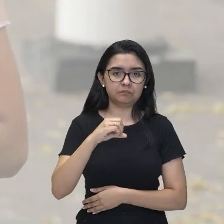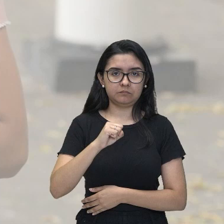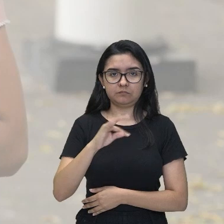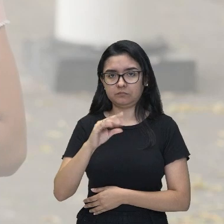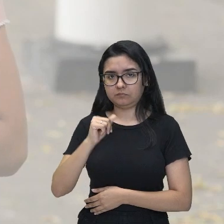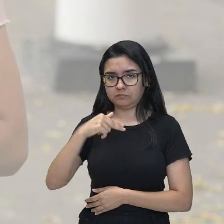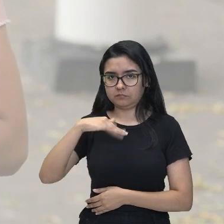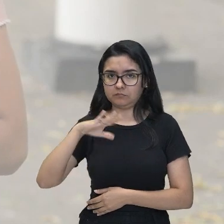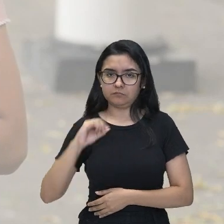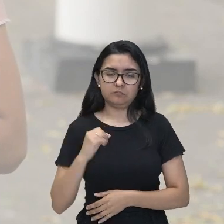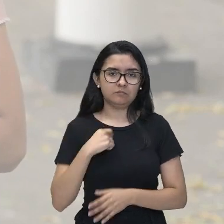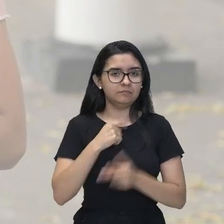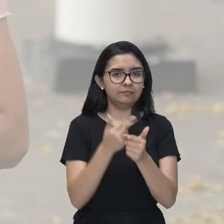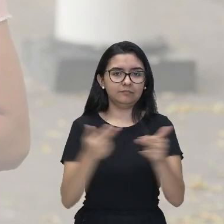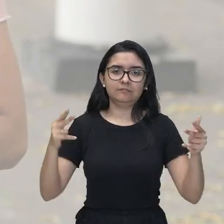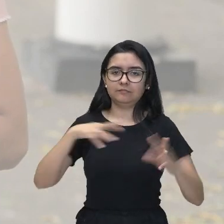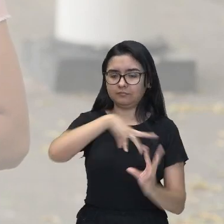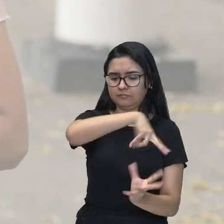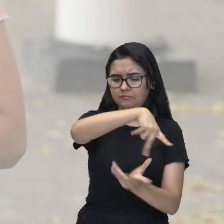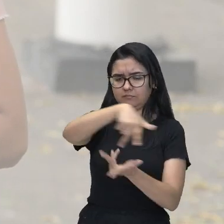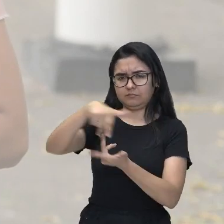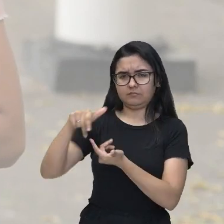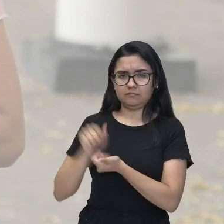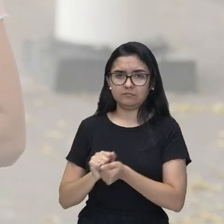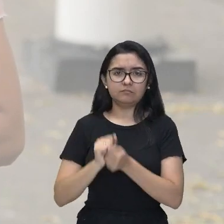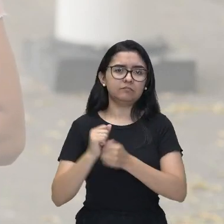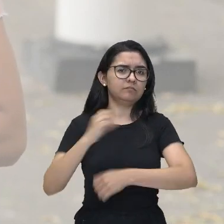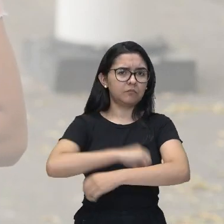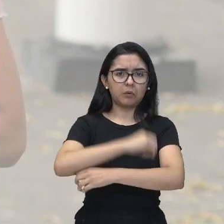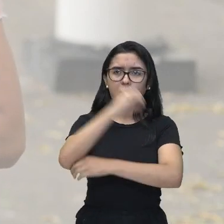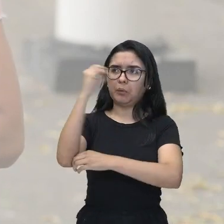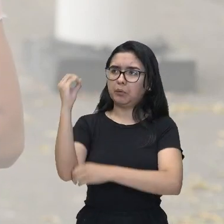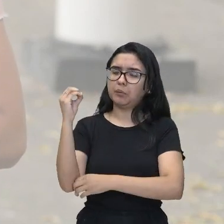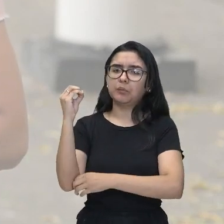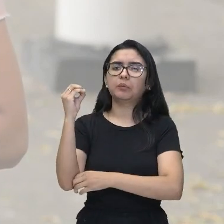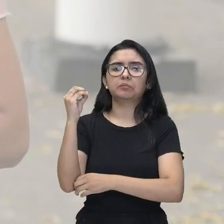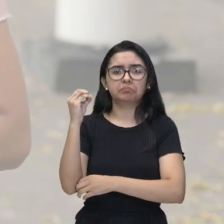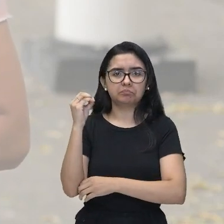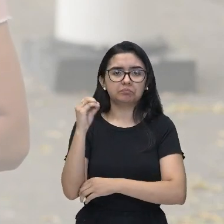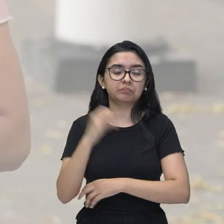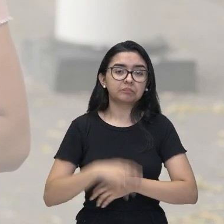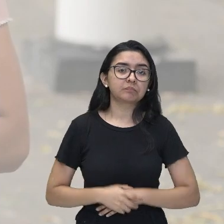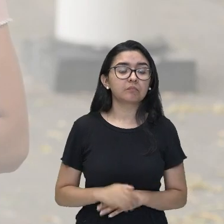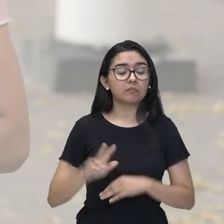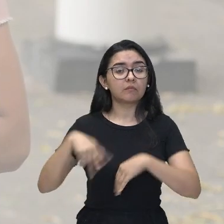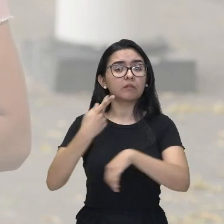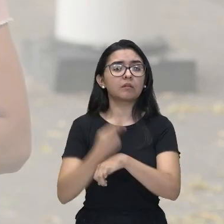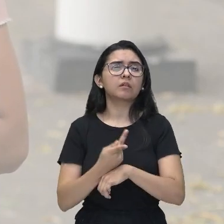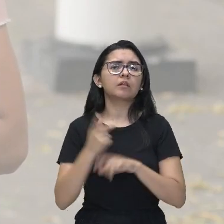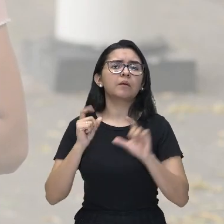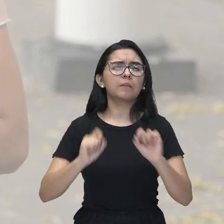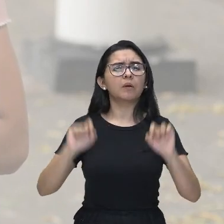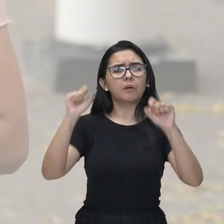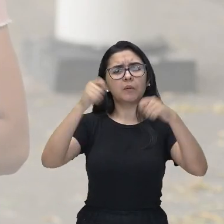Inconstância das coisas do mundo. Nasce o sol e não dura mais que um dia. Depois da luz, se segue a noite